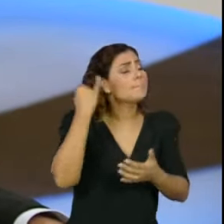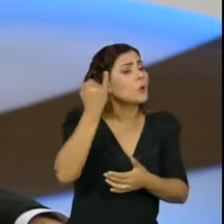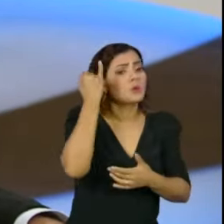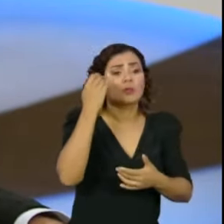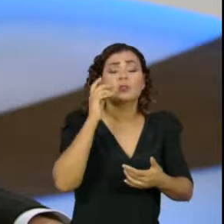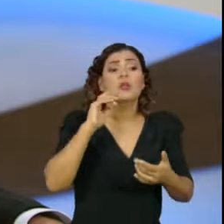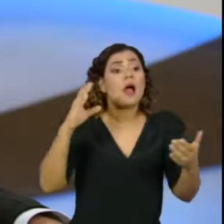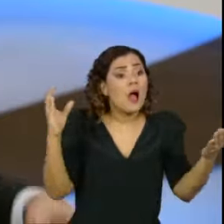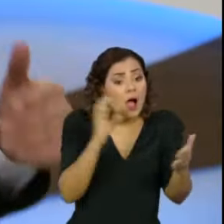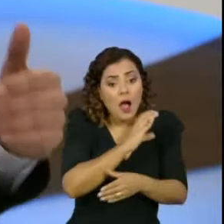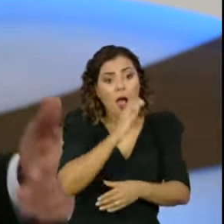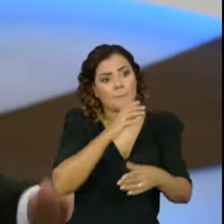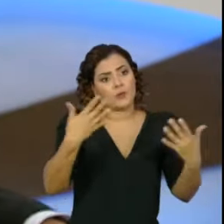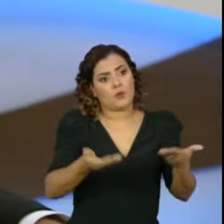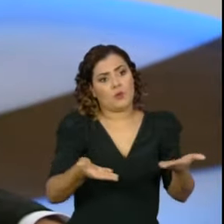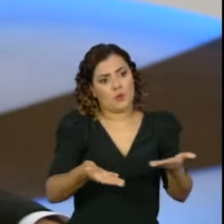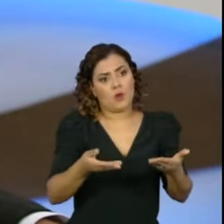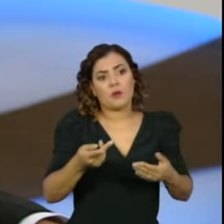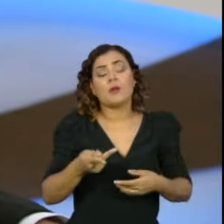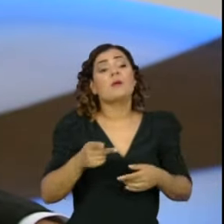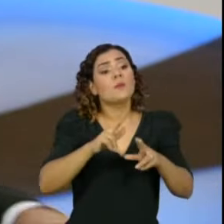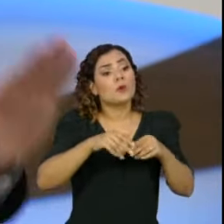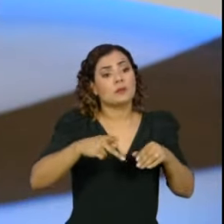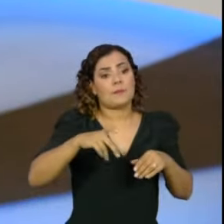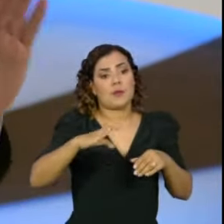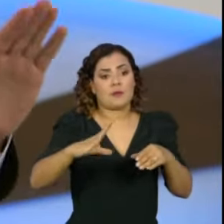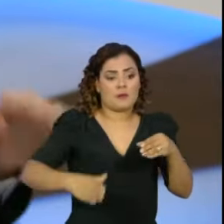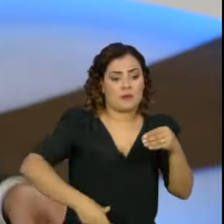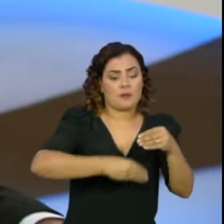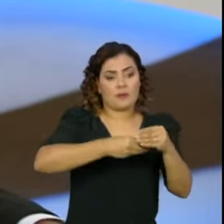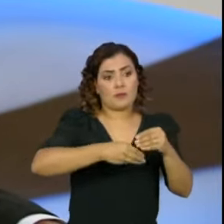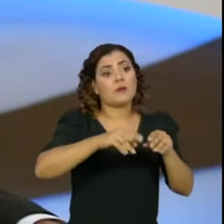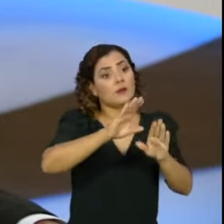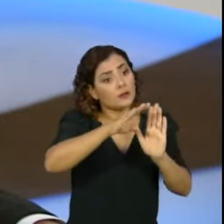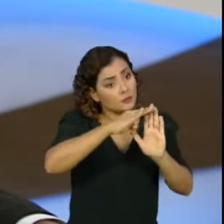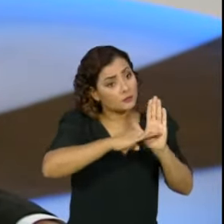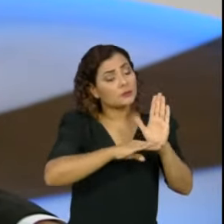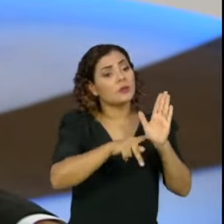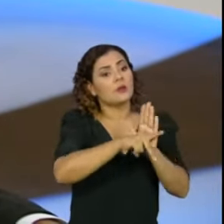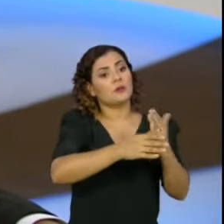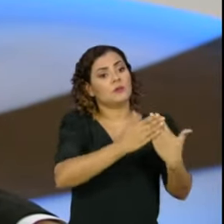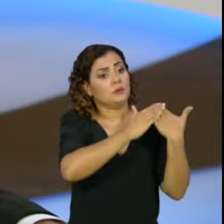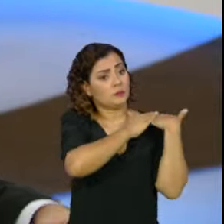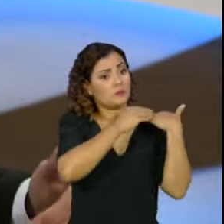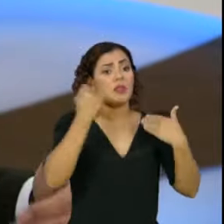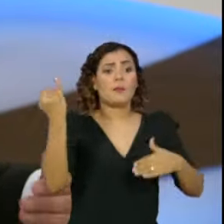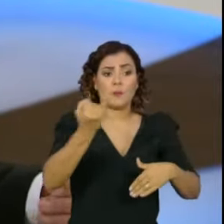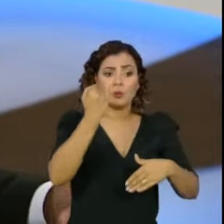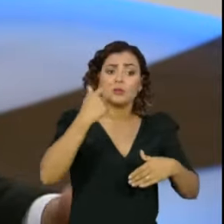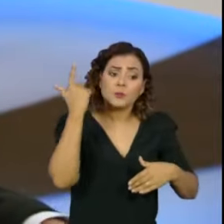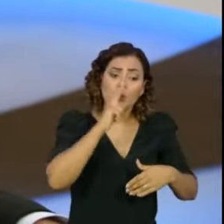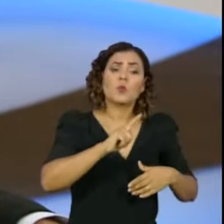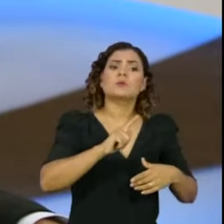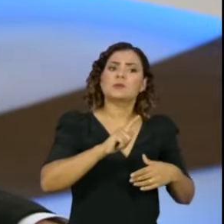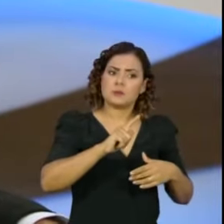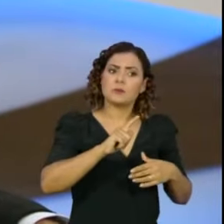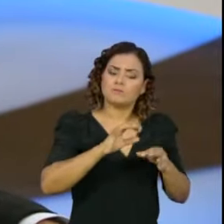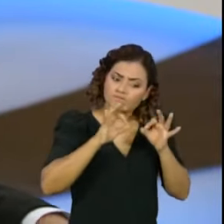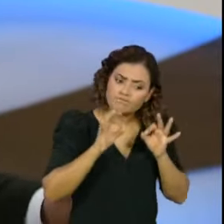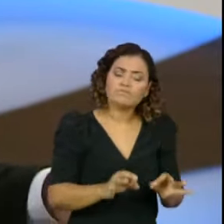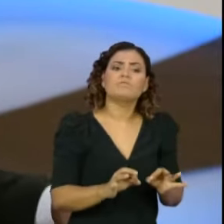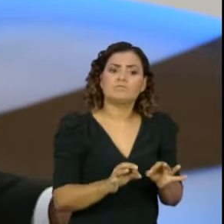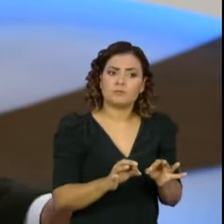que se permaneça na PEC e os institutos ali postos como um protocolo fiscal de responsabilidade, que é fundamental para a gente ter sustentabilidade,